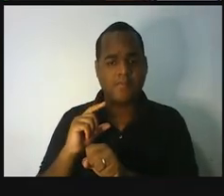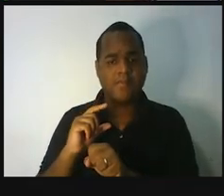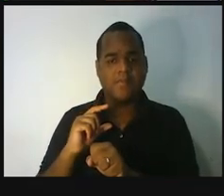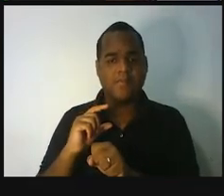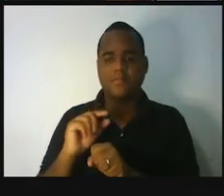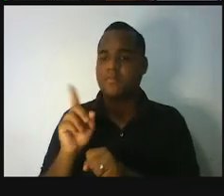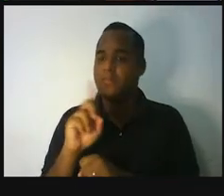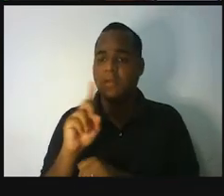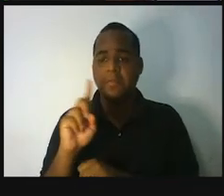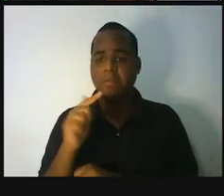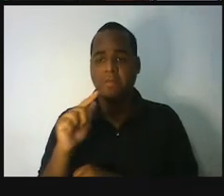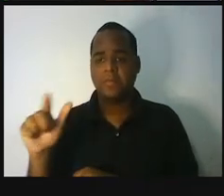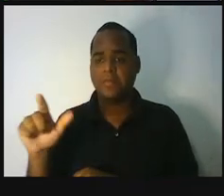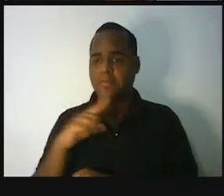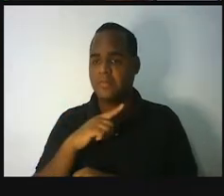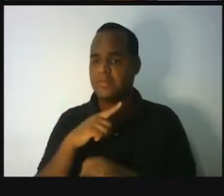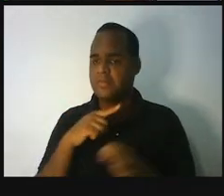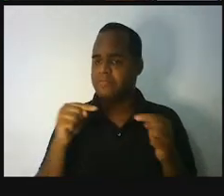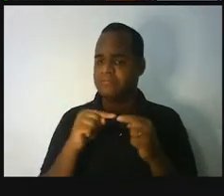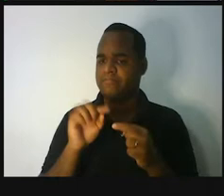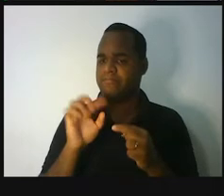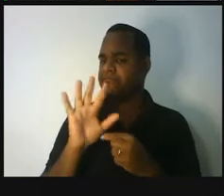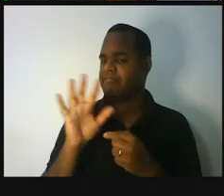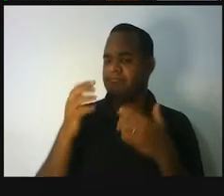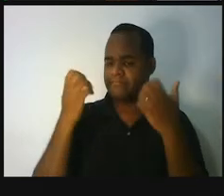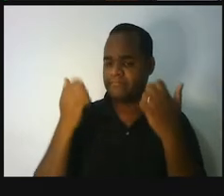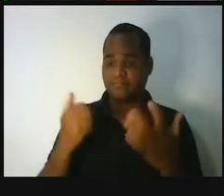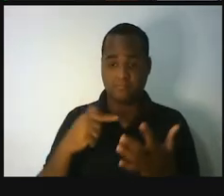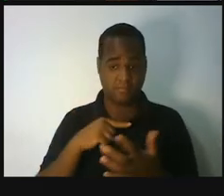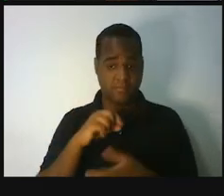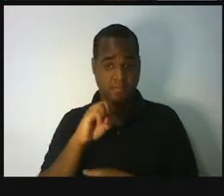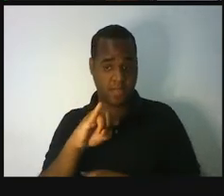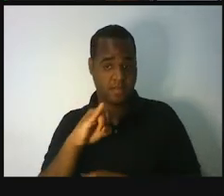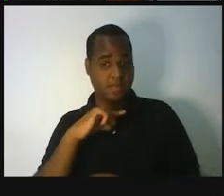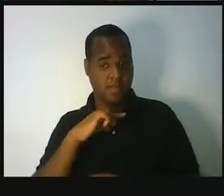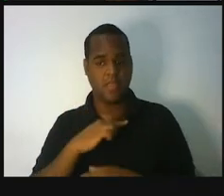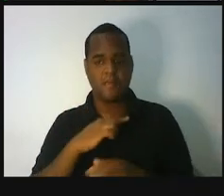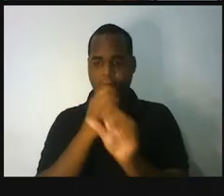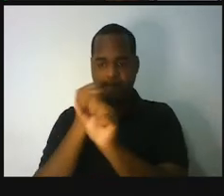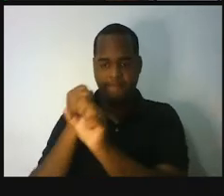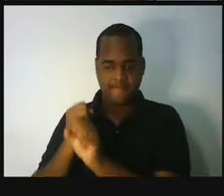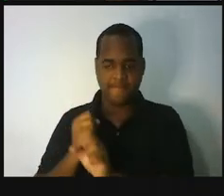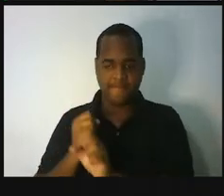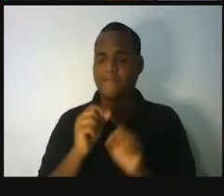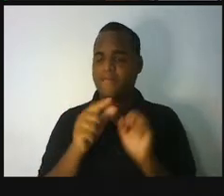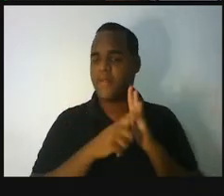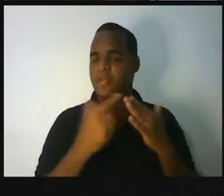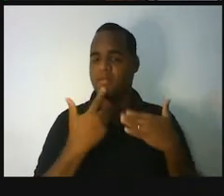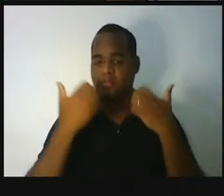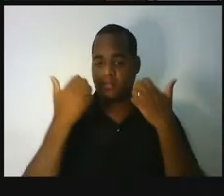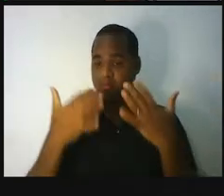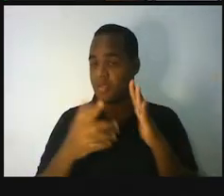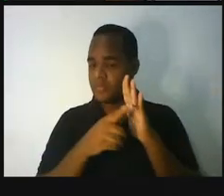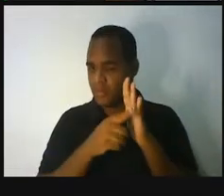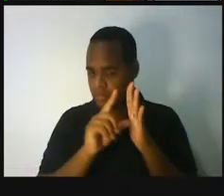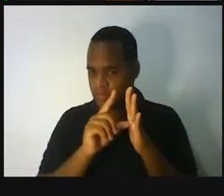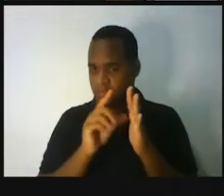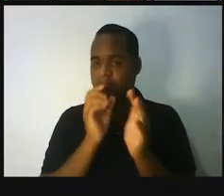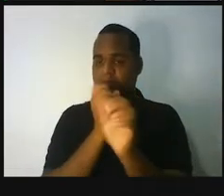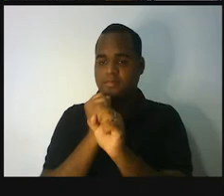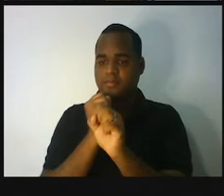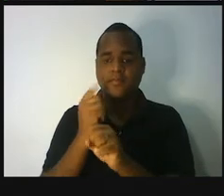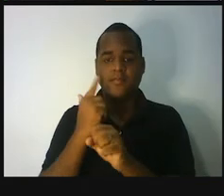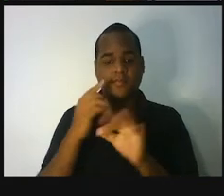Não. Mas, ainda que tenha cálculos, antes dos cálculos, tem a